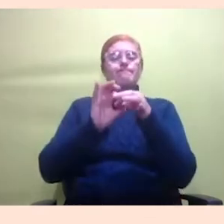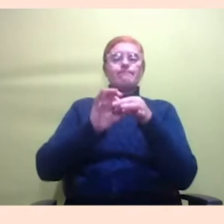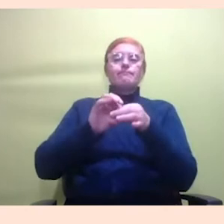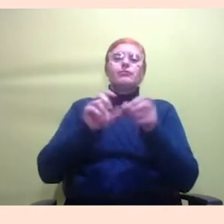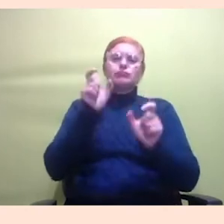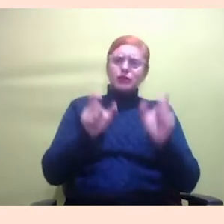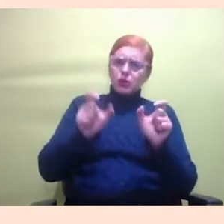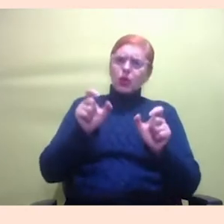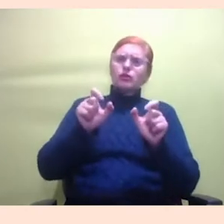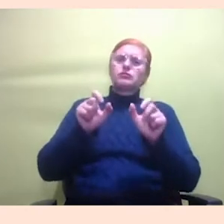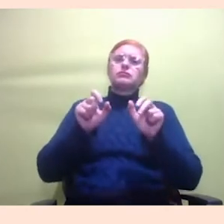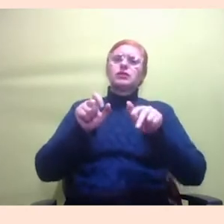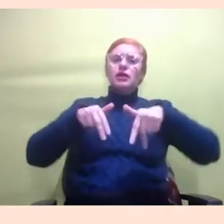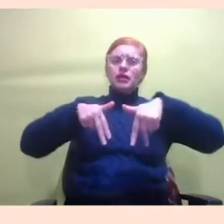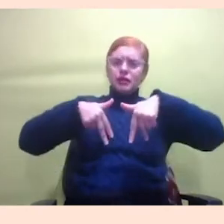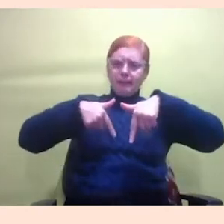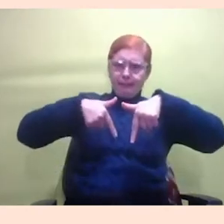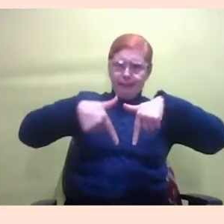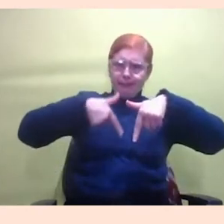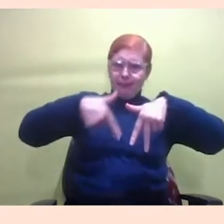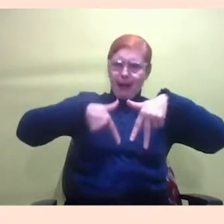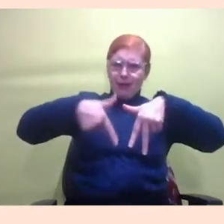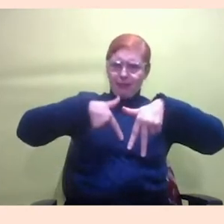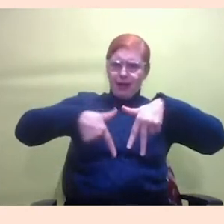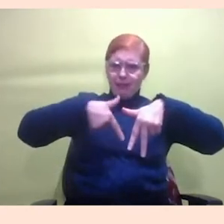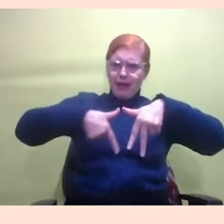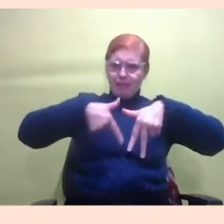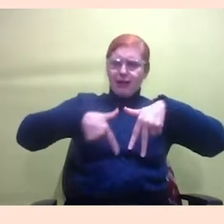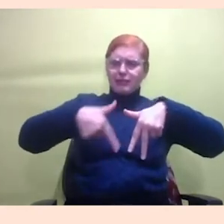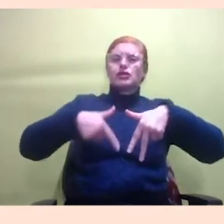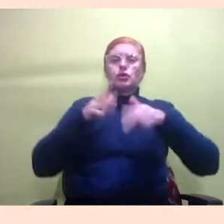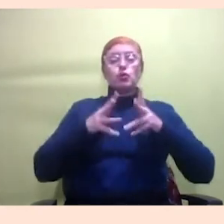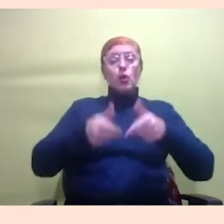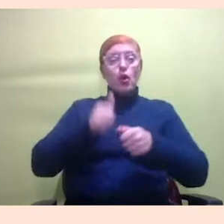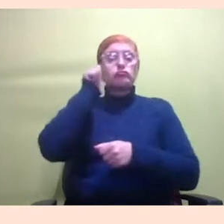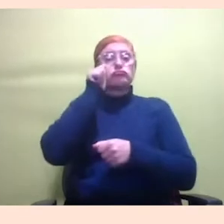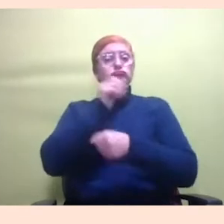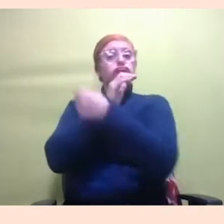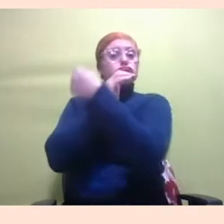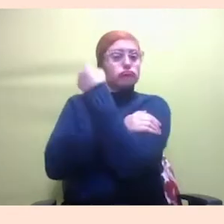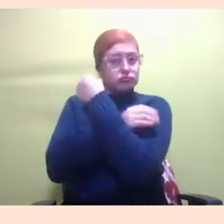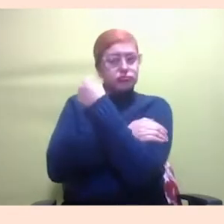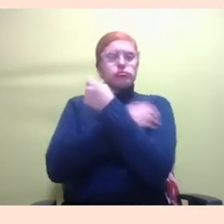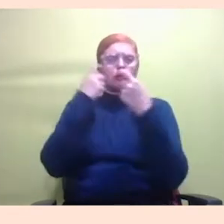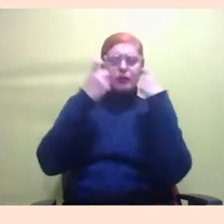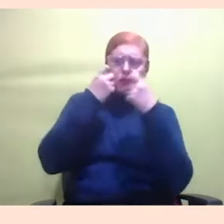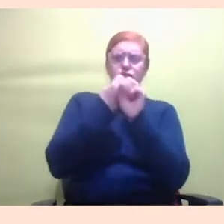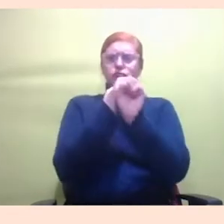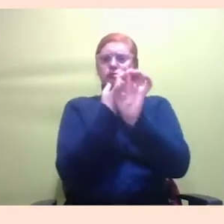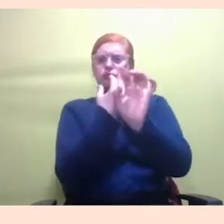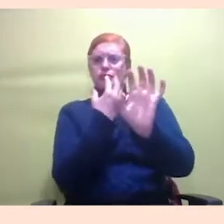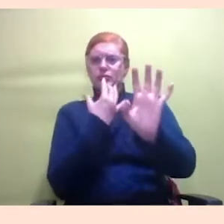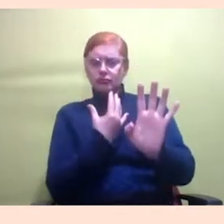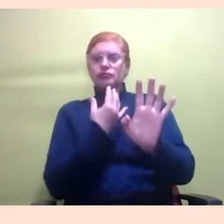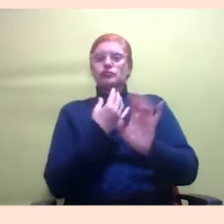vários movimentos, todas feministas, e que se preocupam com a educação à distância. Então, esse é o nosso